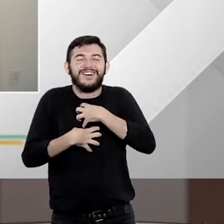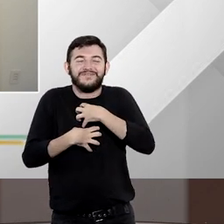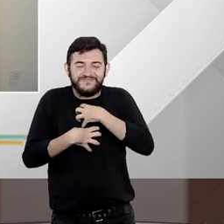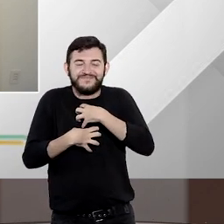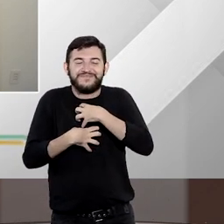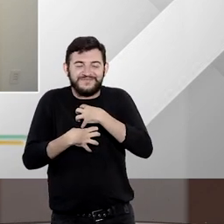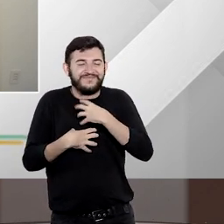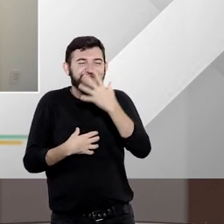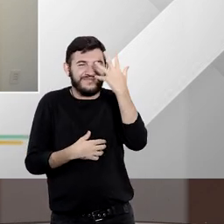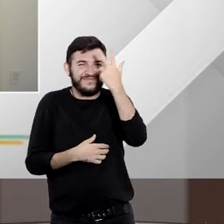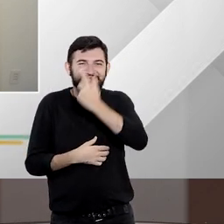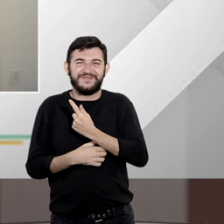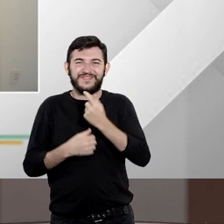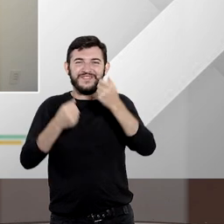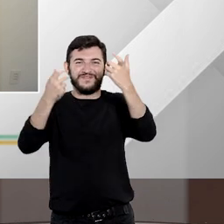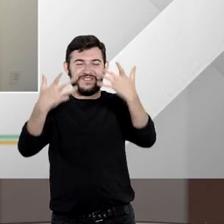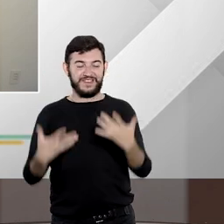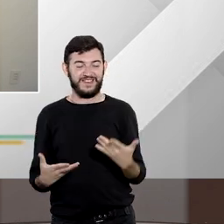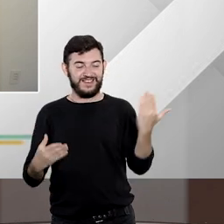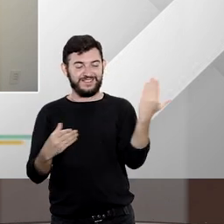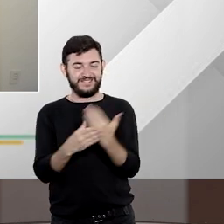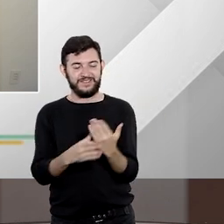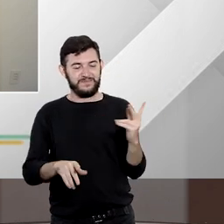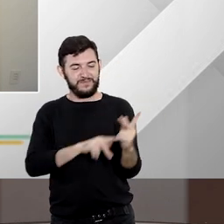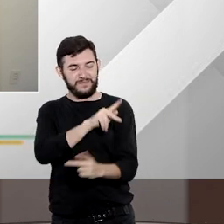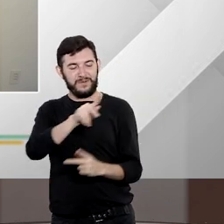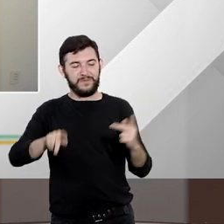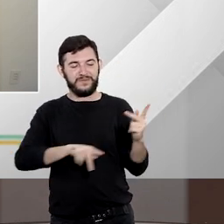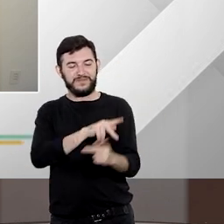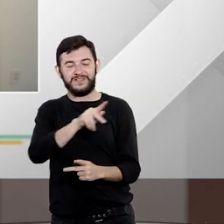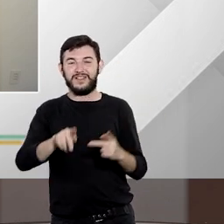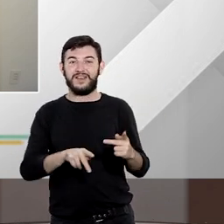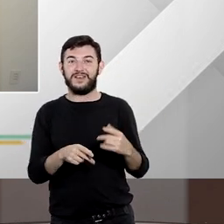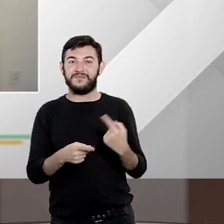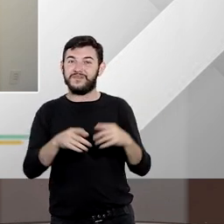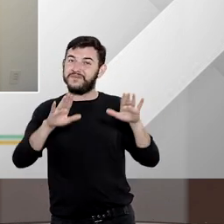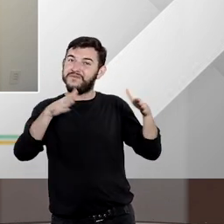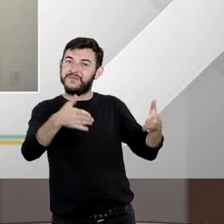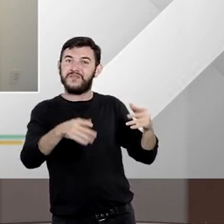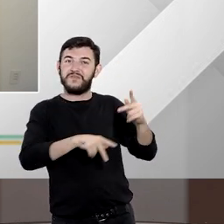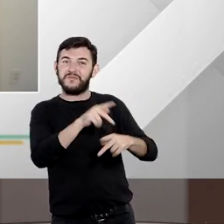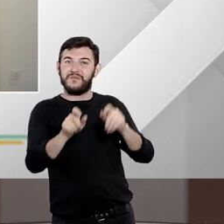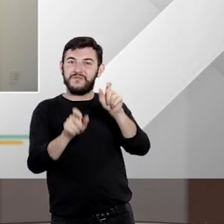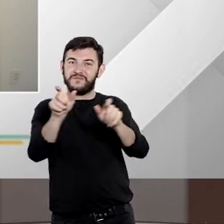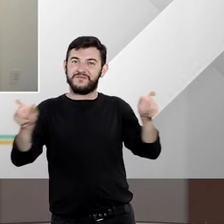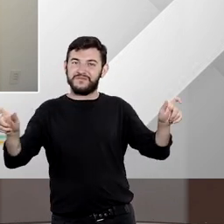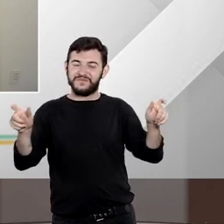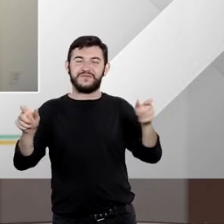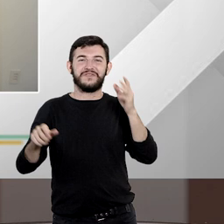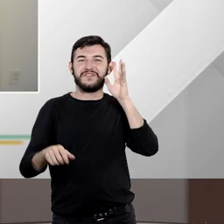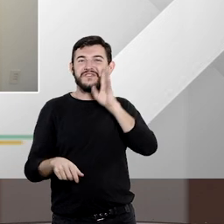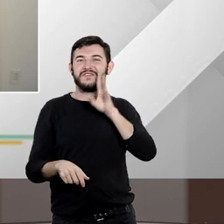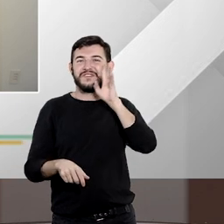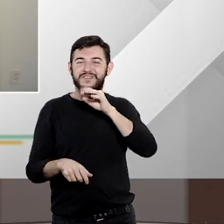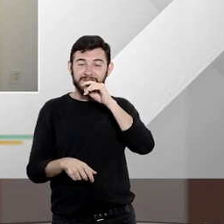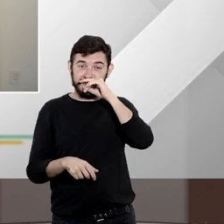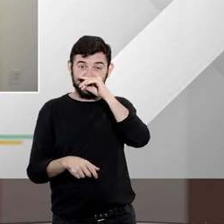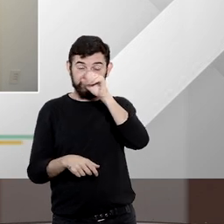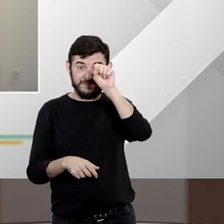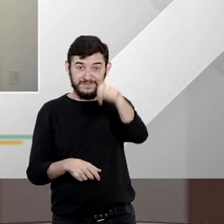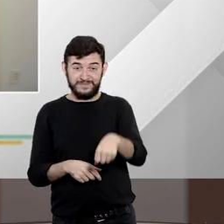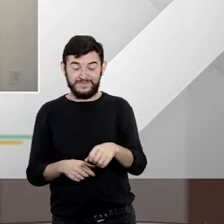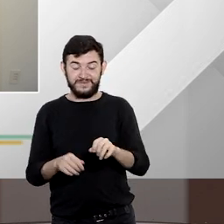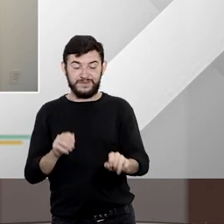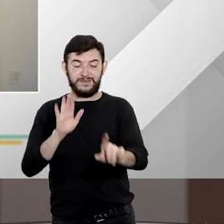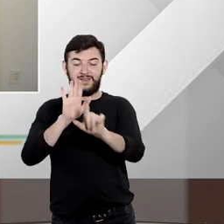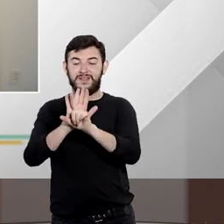muito bonita essa forma até o nome ação popular a população o povo muito bacana a lei a